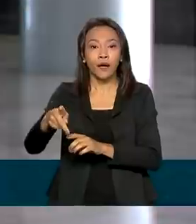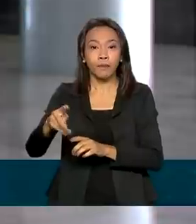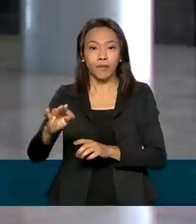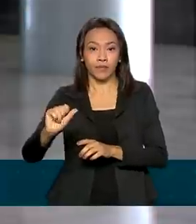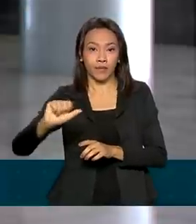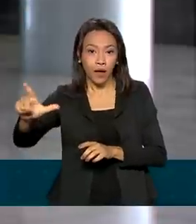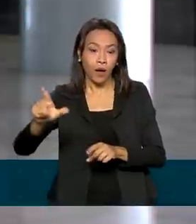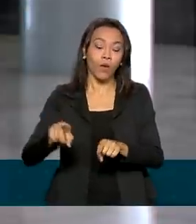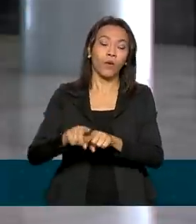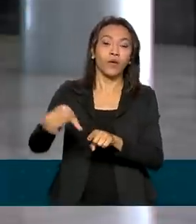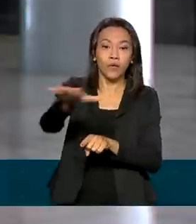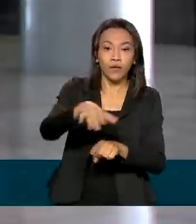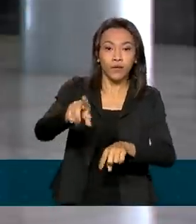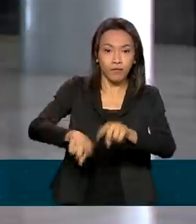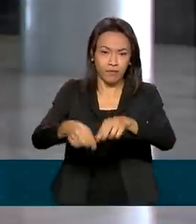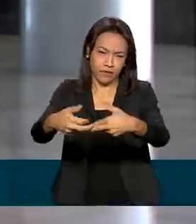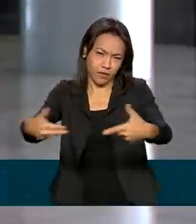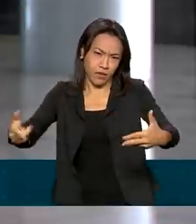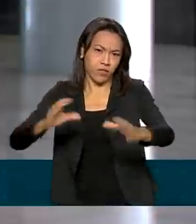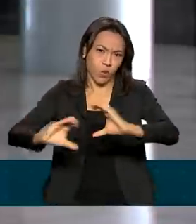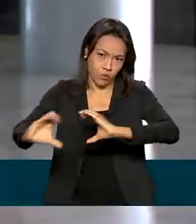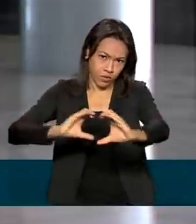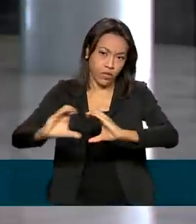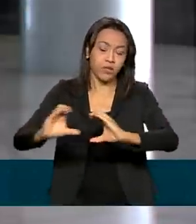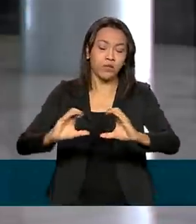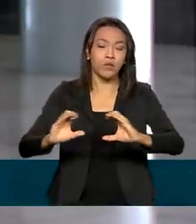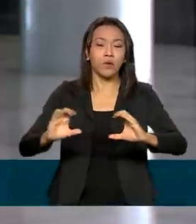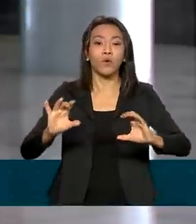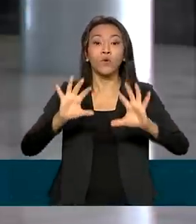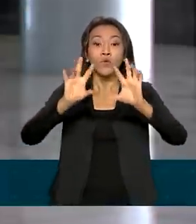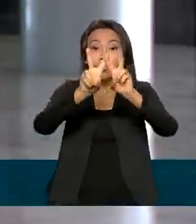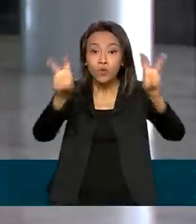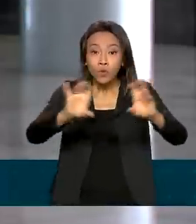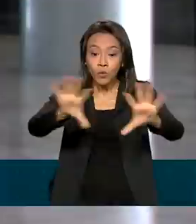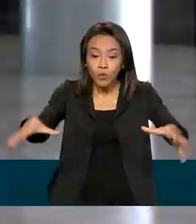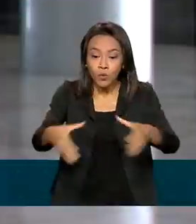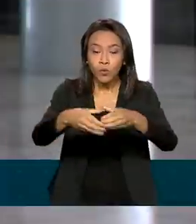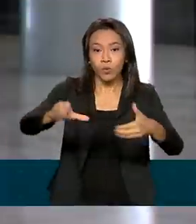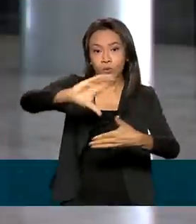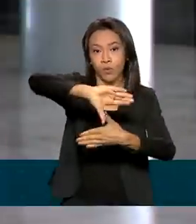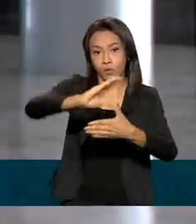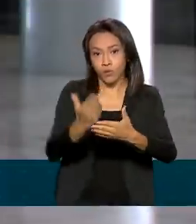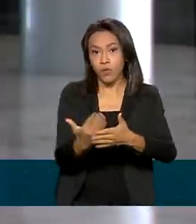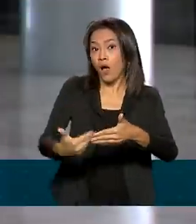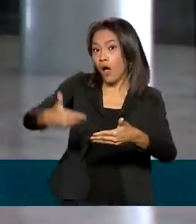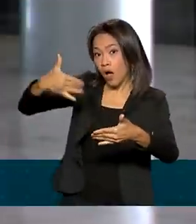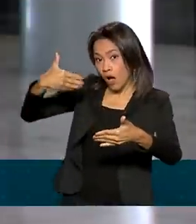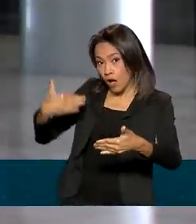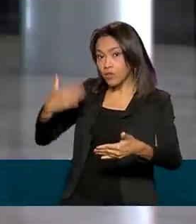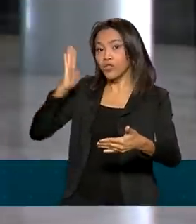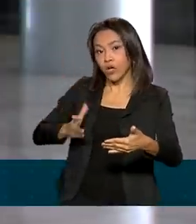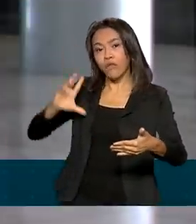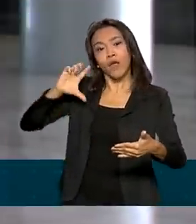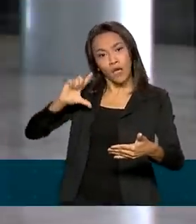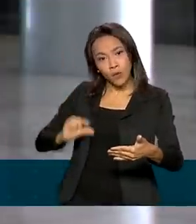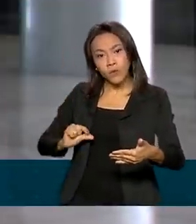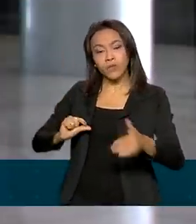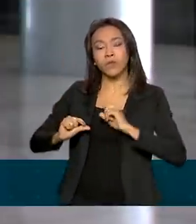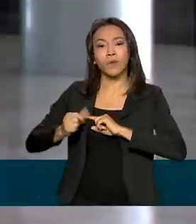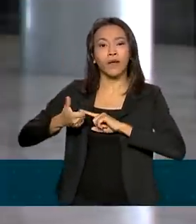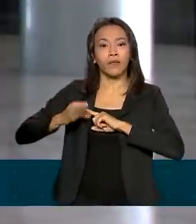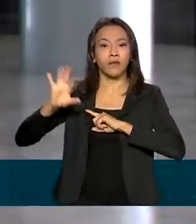e telecomunicações, isso no âmbito do Mercosul. Em março do ano passado, essa alíquota já havia sido reduzida também em